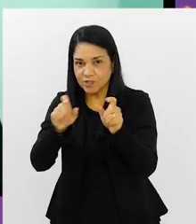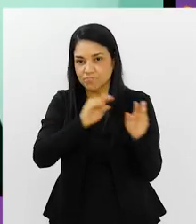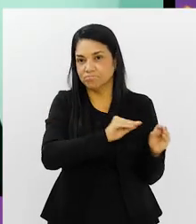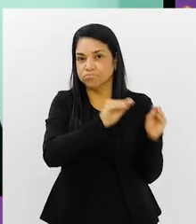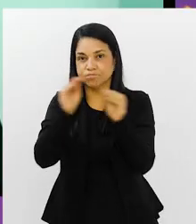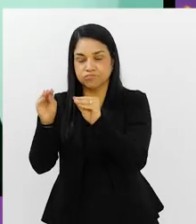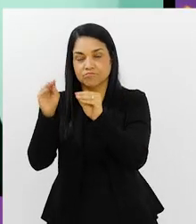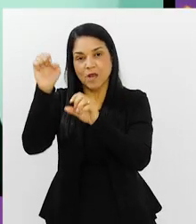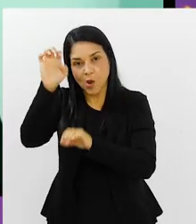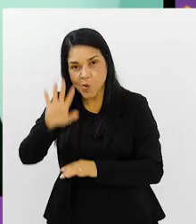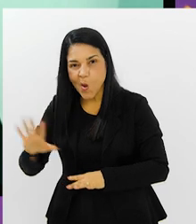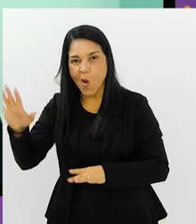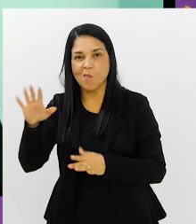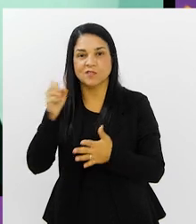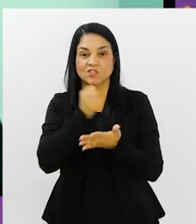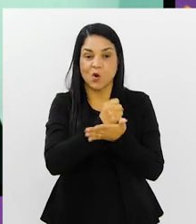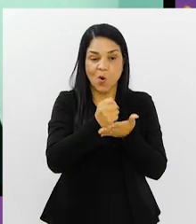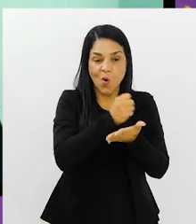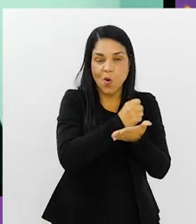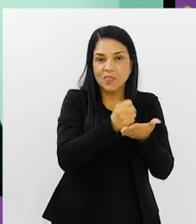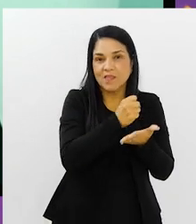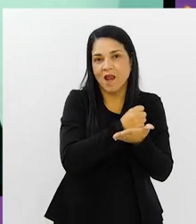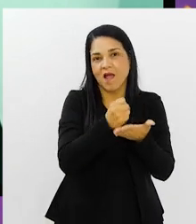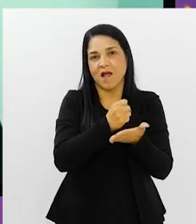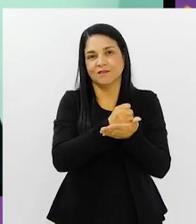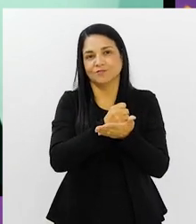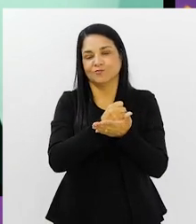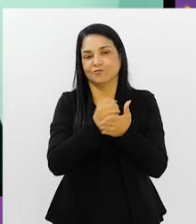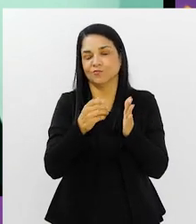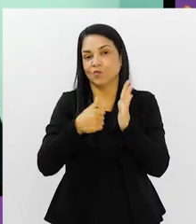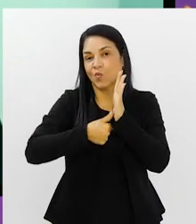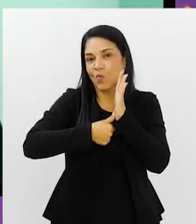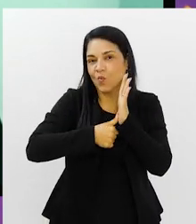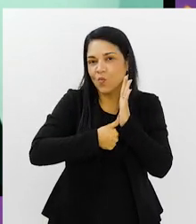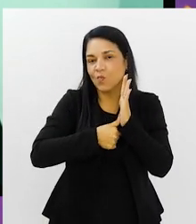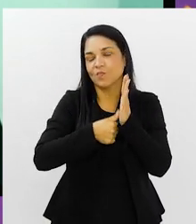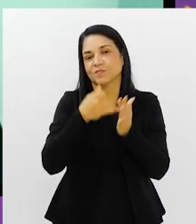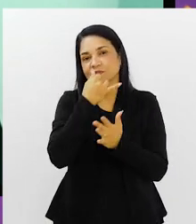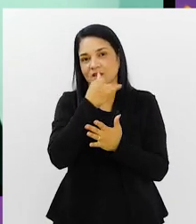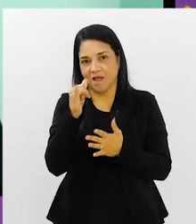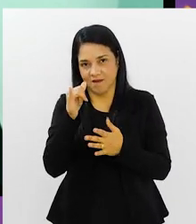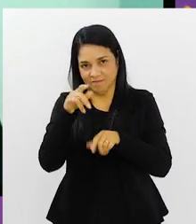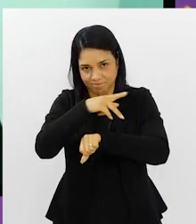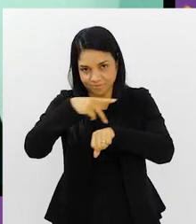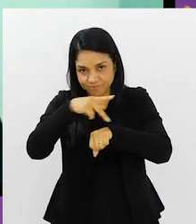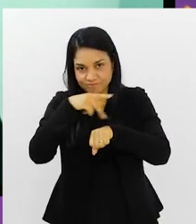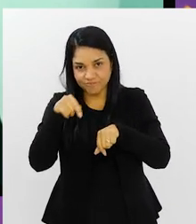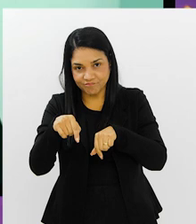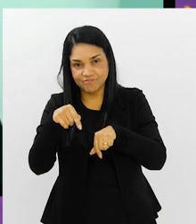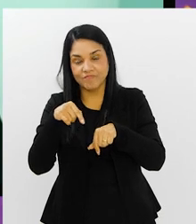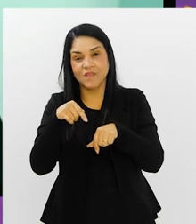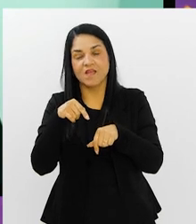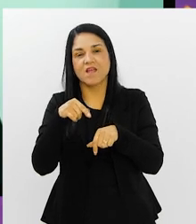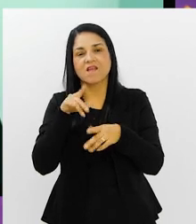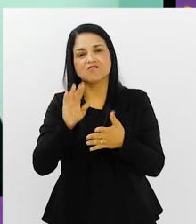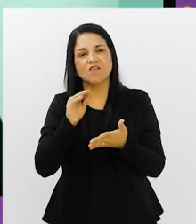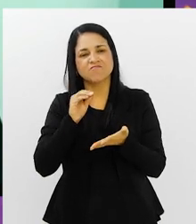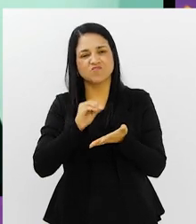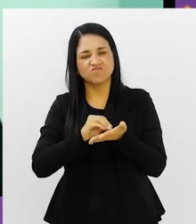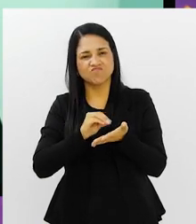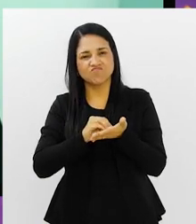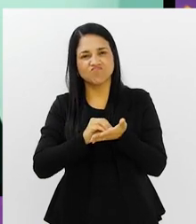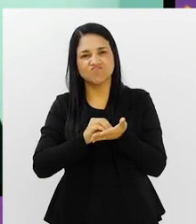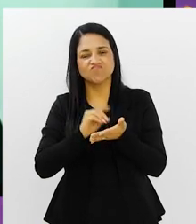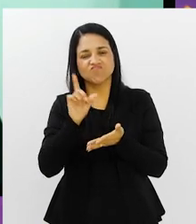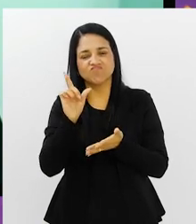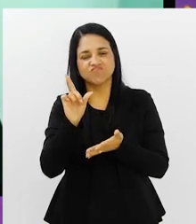Então, eles estavam na concentração assinando pré-contratos com clubes italianos, principalmente. É verdade. Ali começou essa